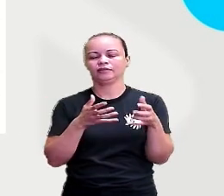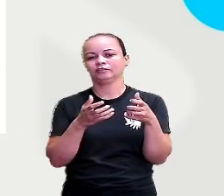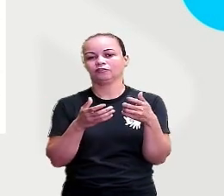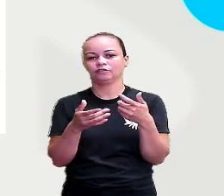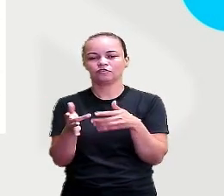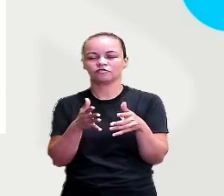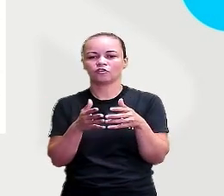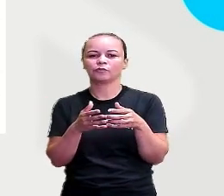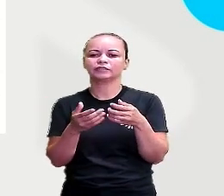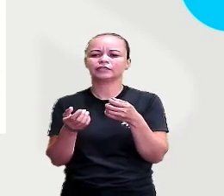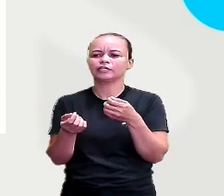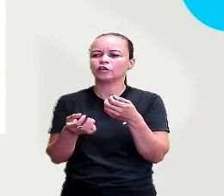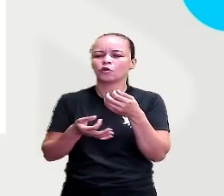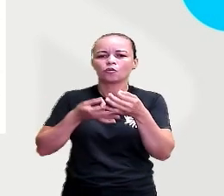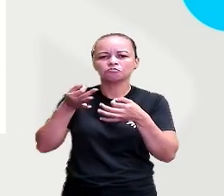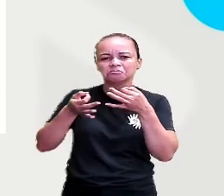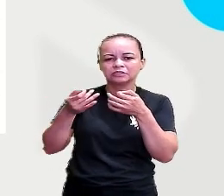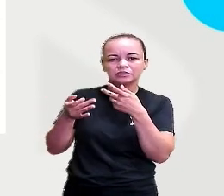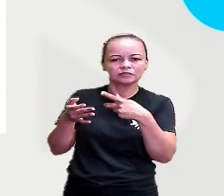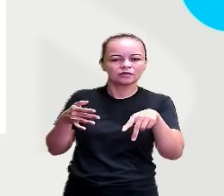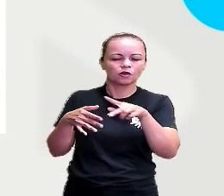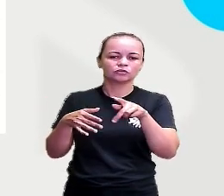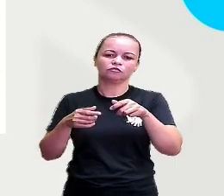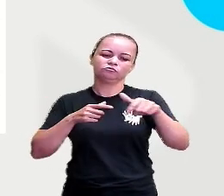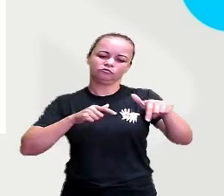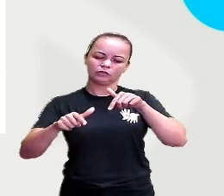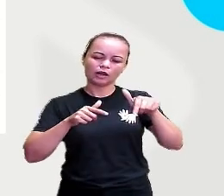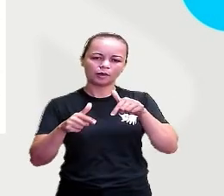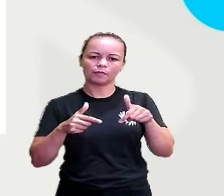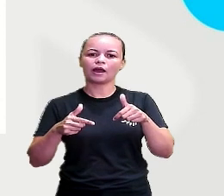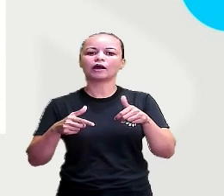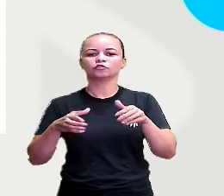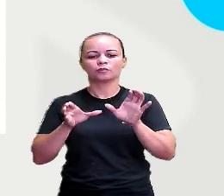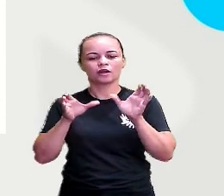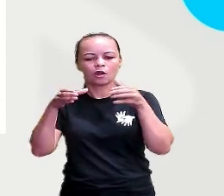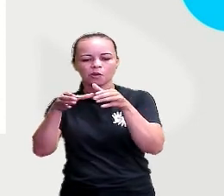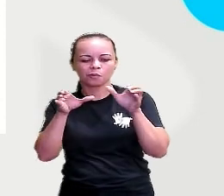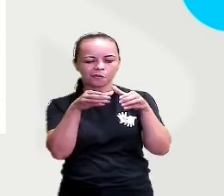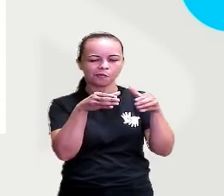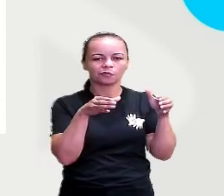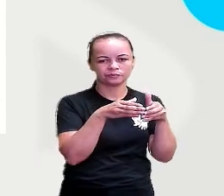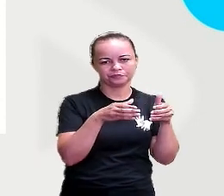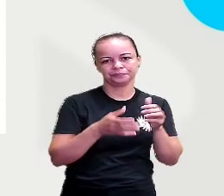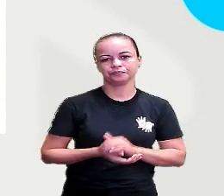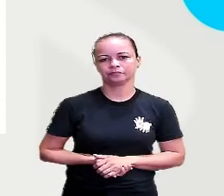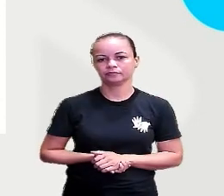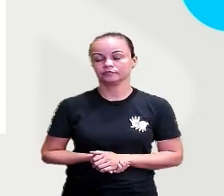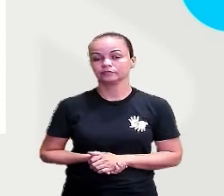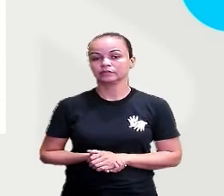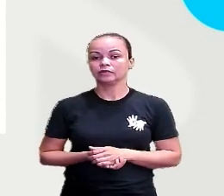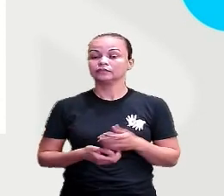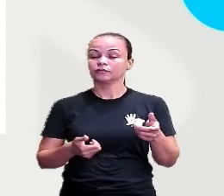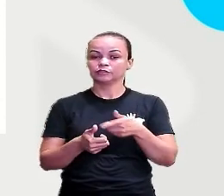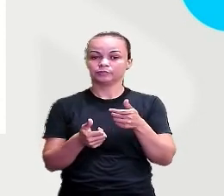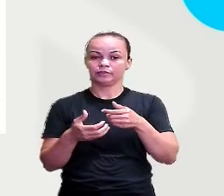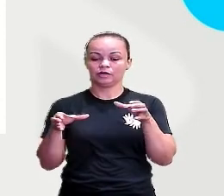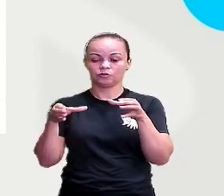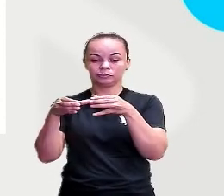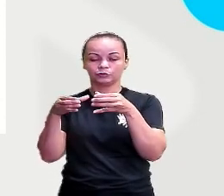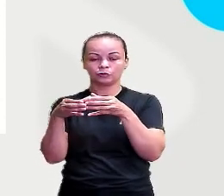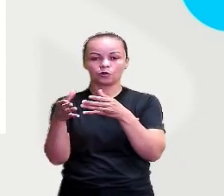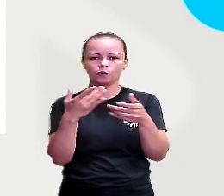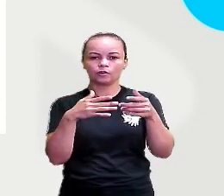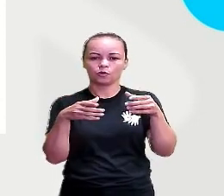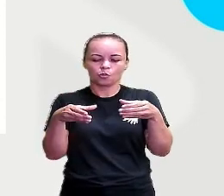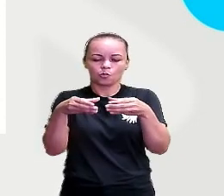decisão e criadas novas tarefas para o funcionamento das comunidades. Inicialmente, as primeiras aldeias eram formadas por um